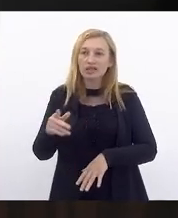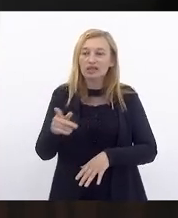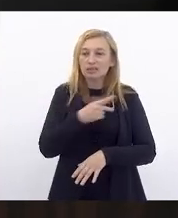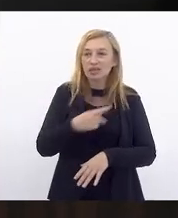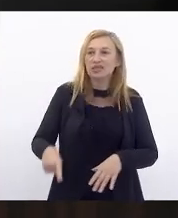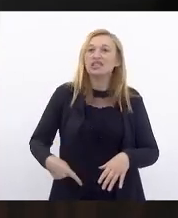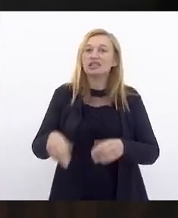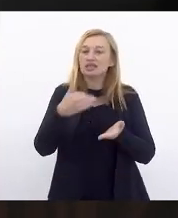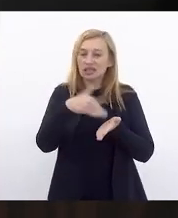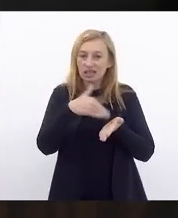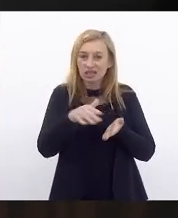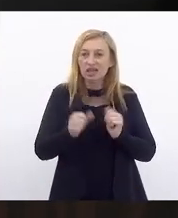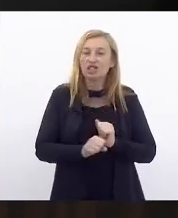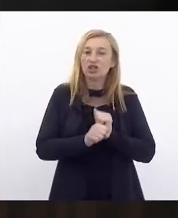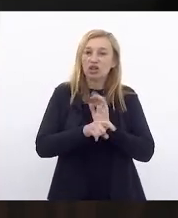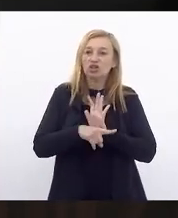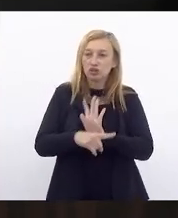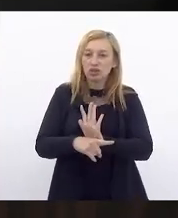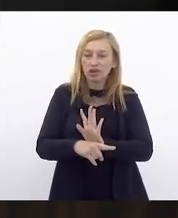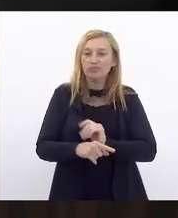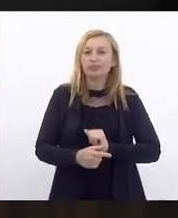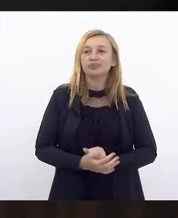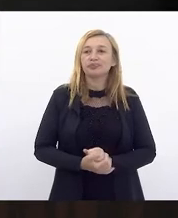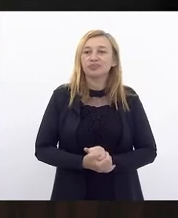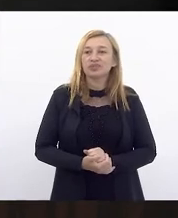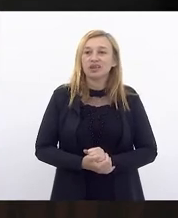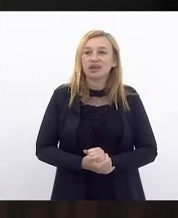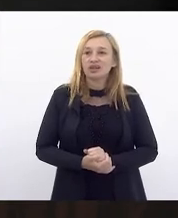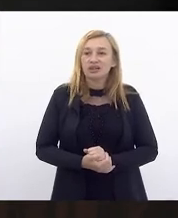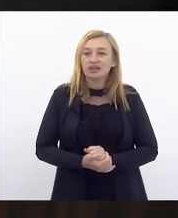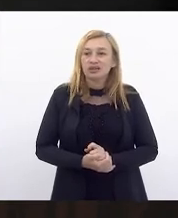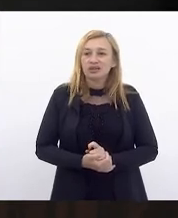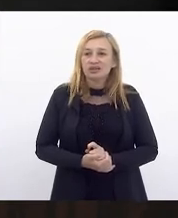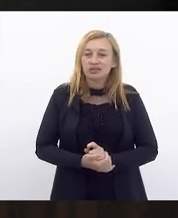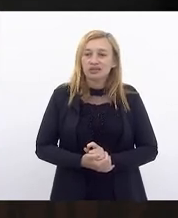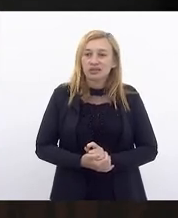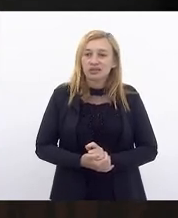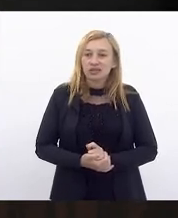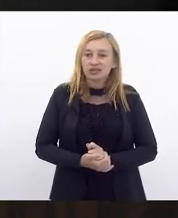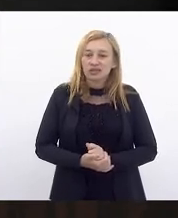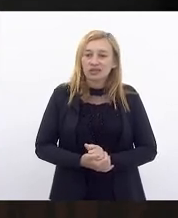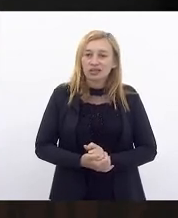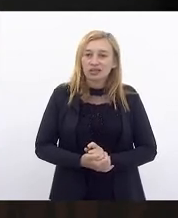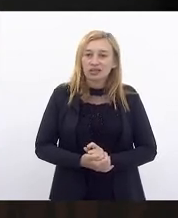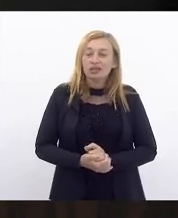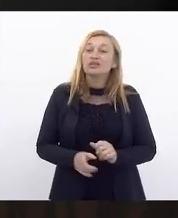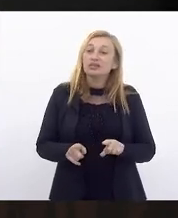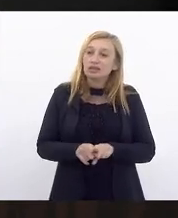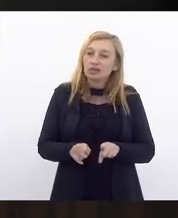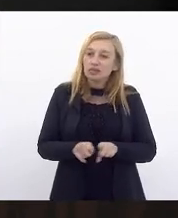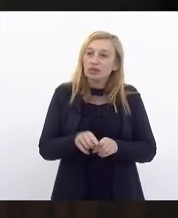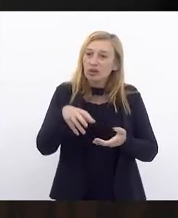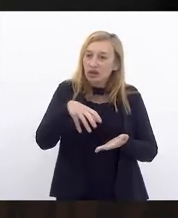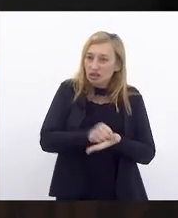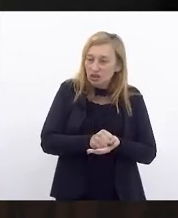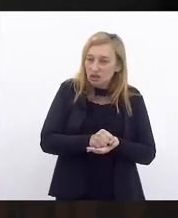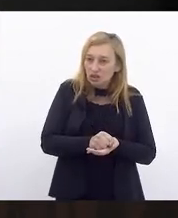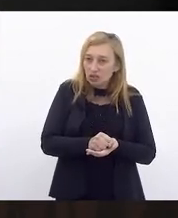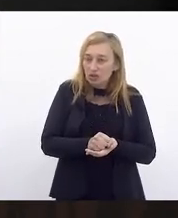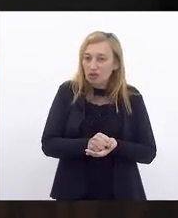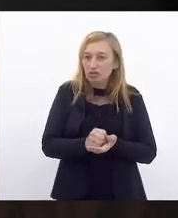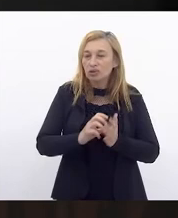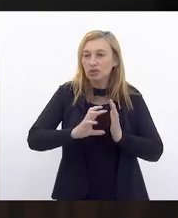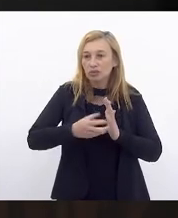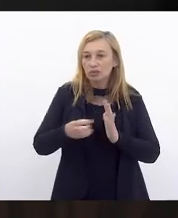secretários, que têm ajudado nas demandas. E fazer também o registro da abstenção do